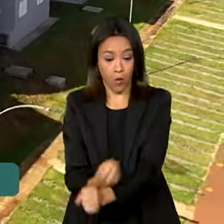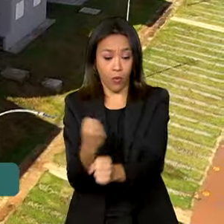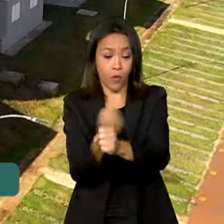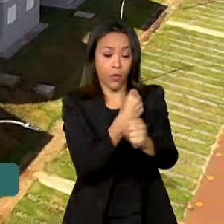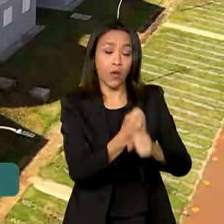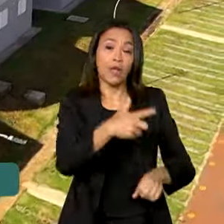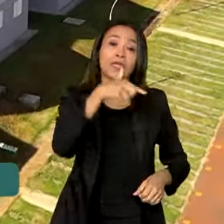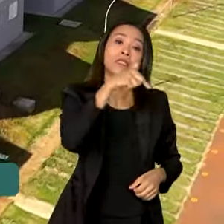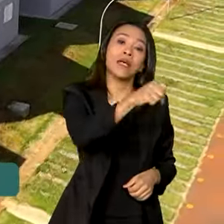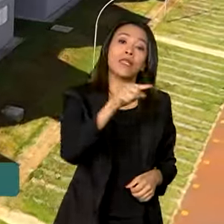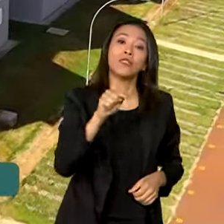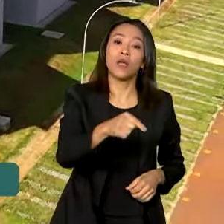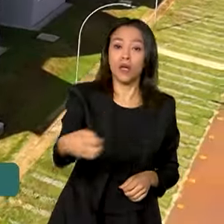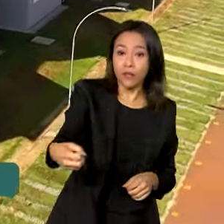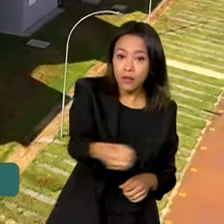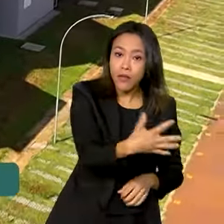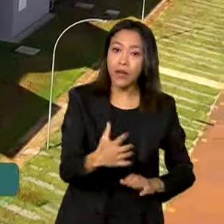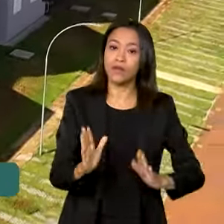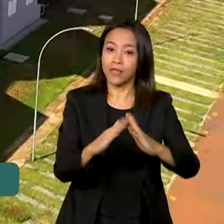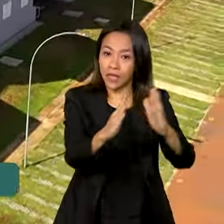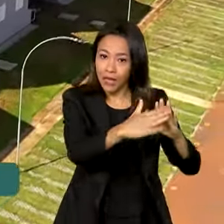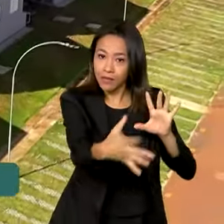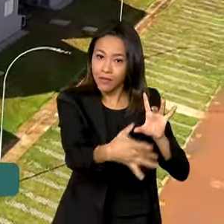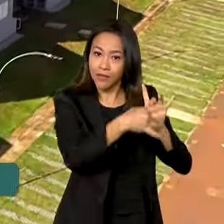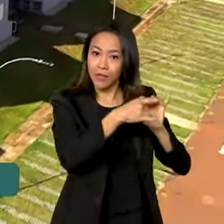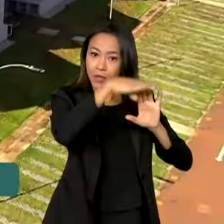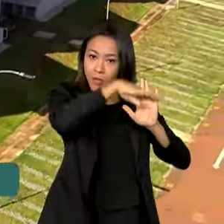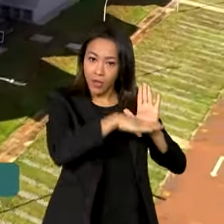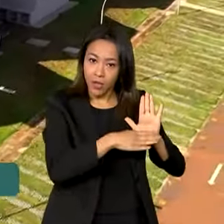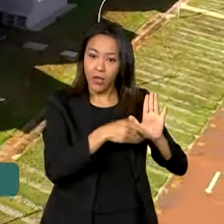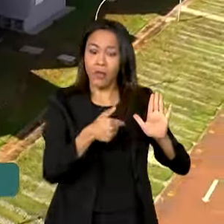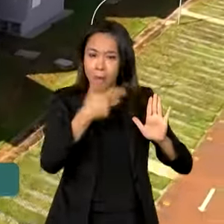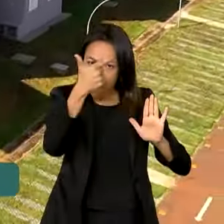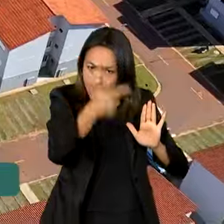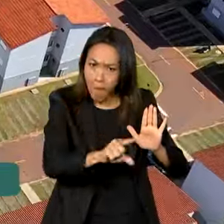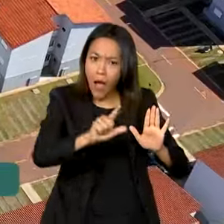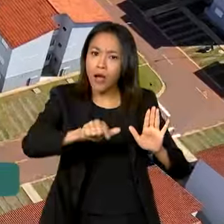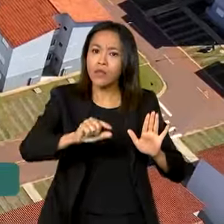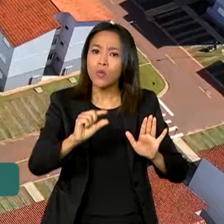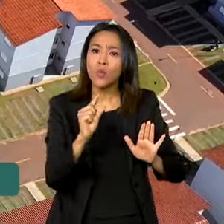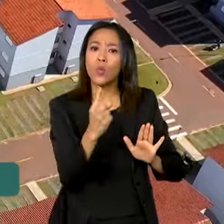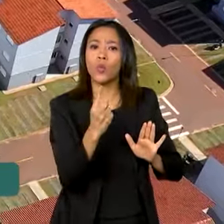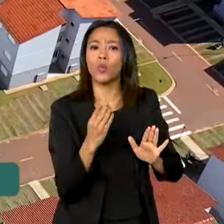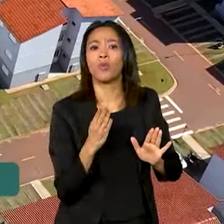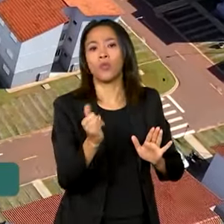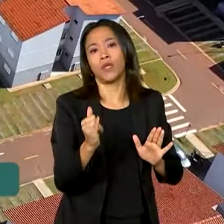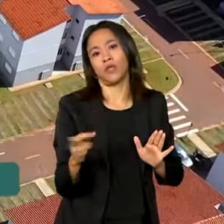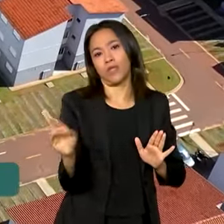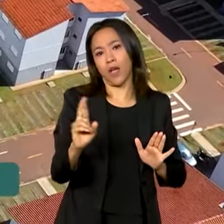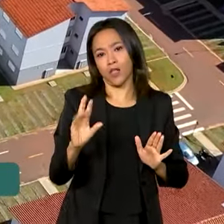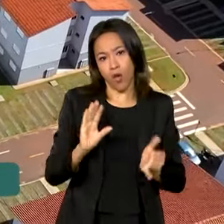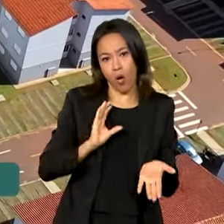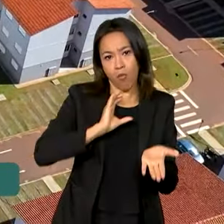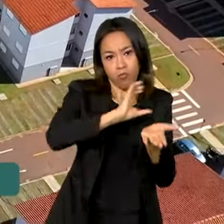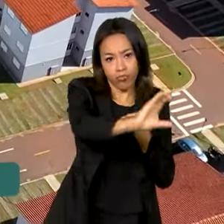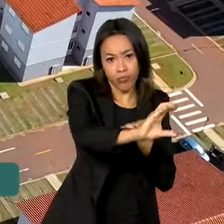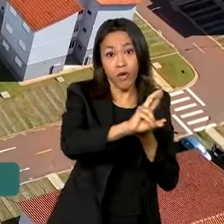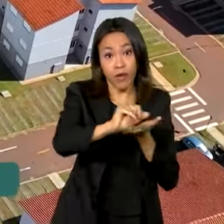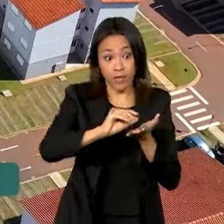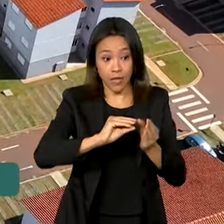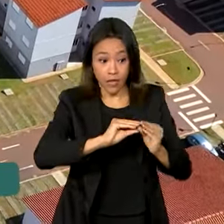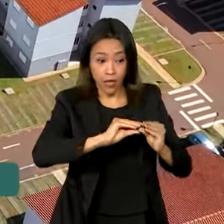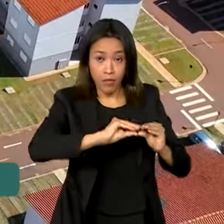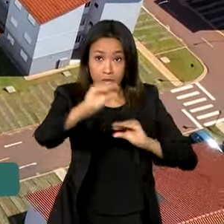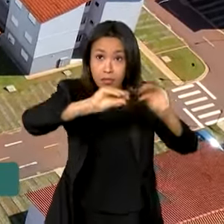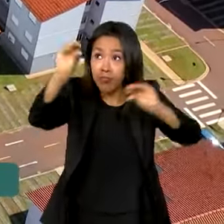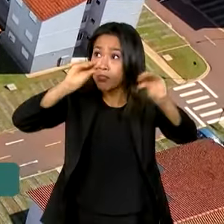7 mil novas moradias pelo programa. Serão investidos mais de um bilhão de reais. O valor será distribuído